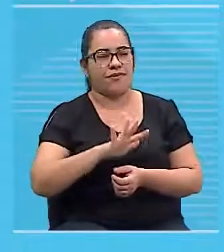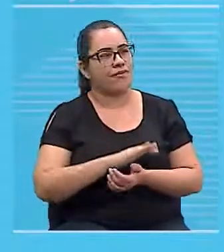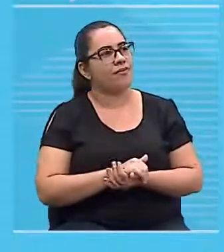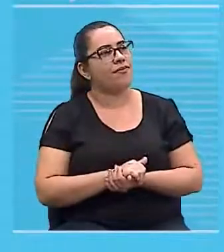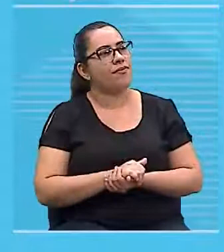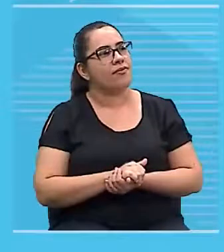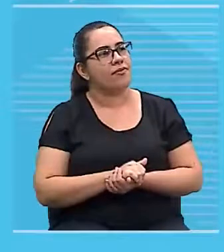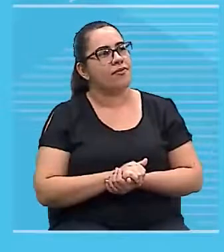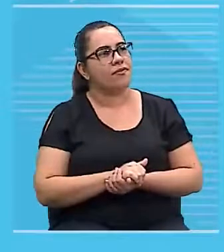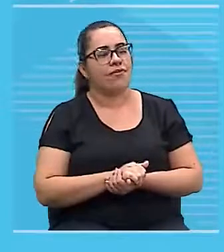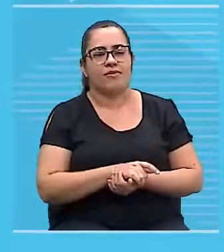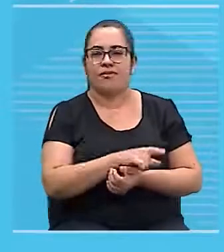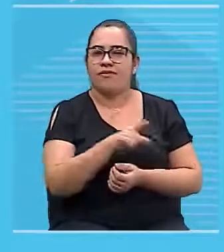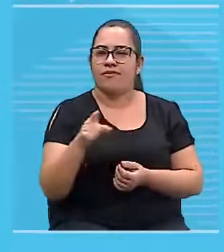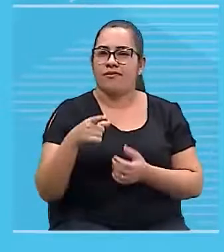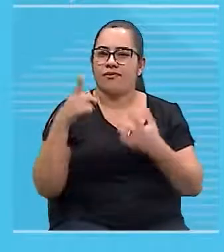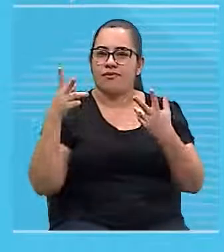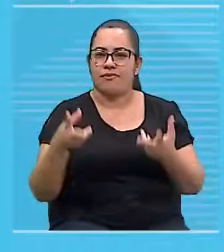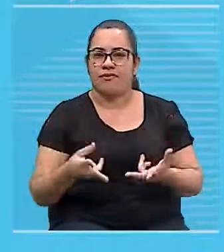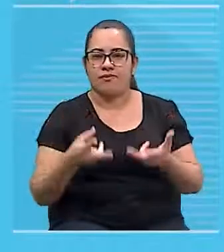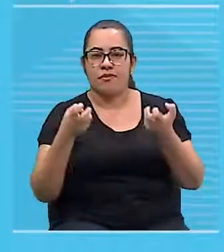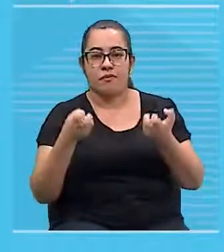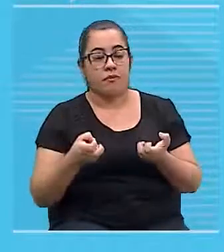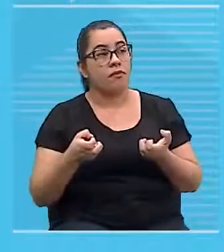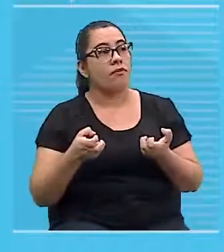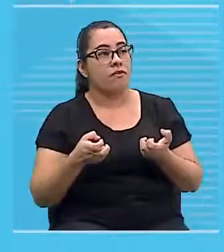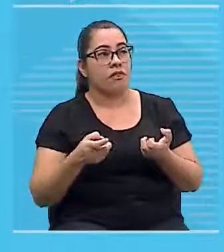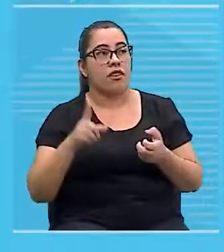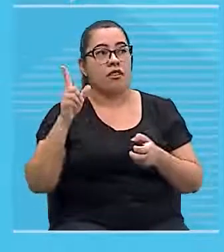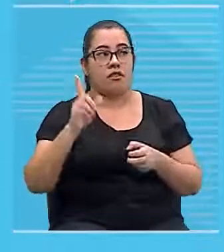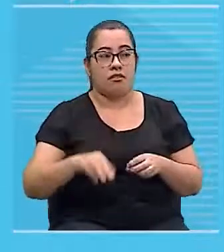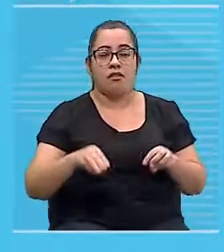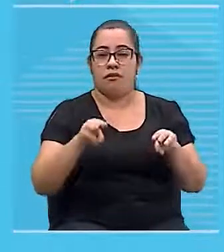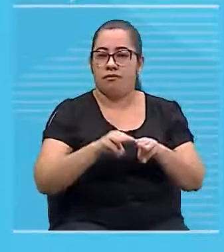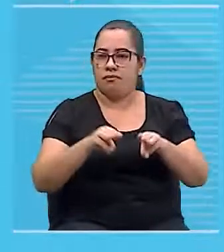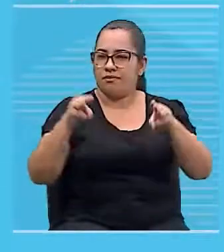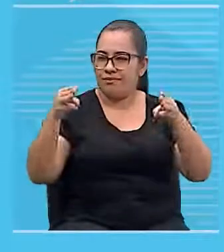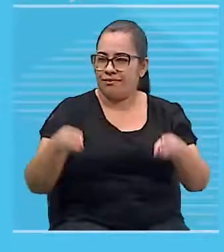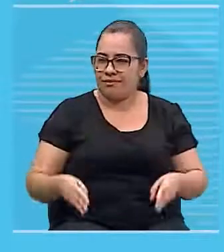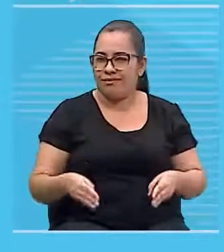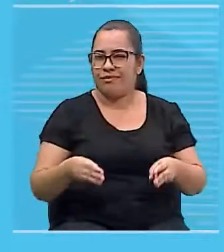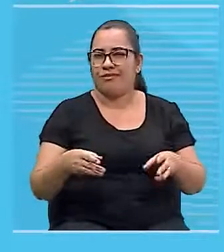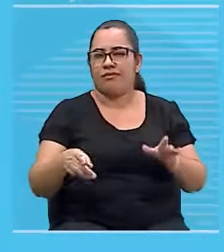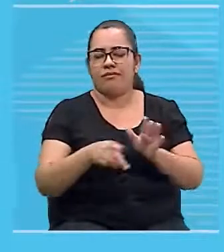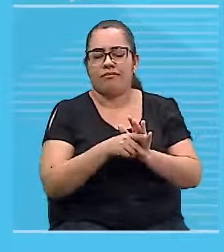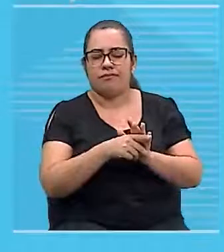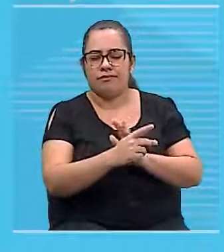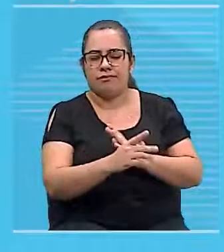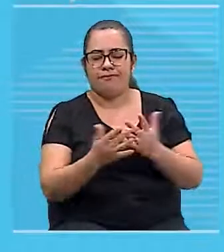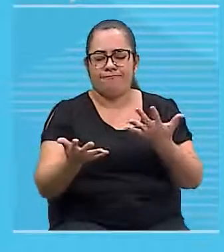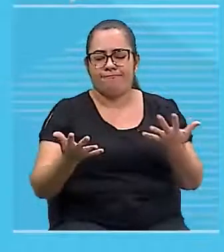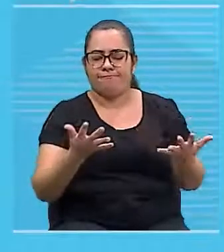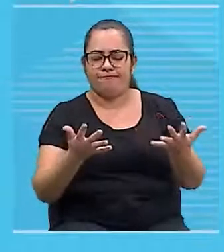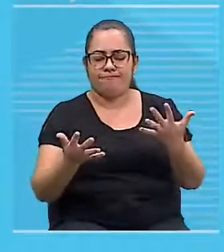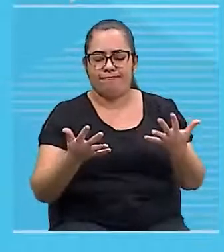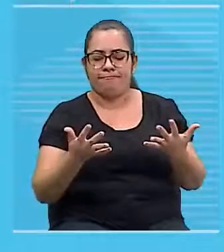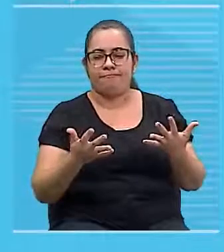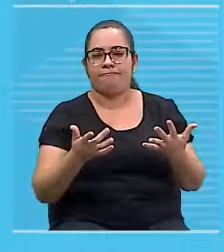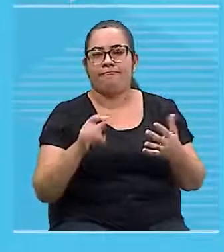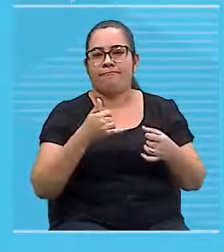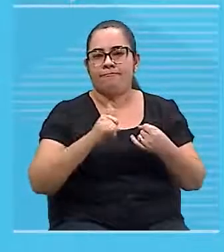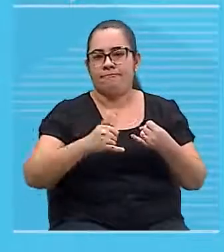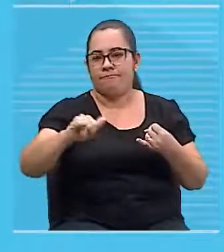você vai perceber que o campo magnético em relação ao fio sempre vão